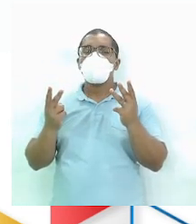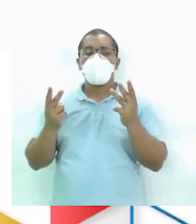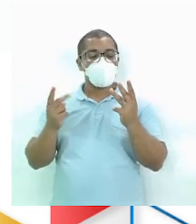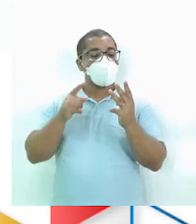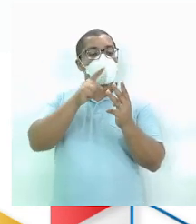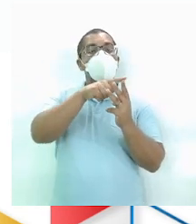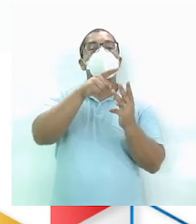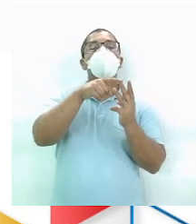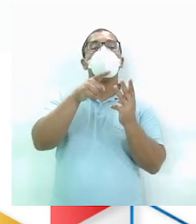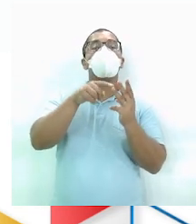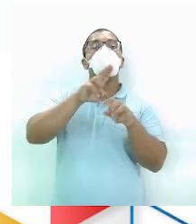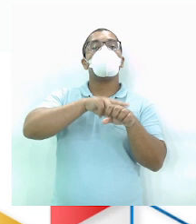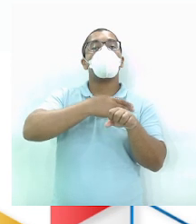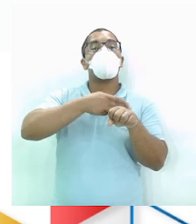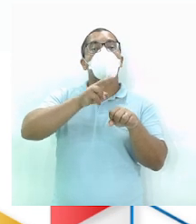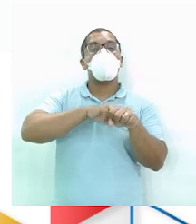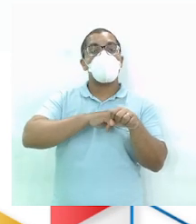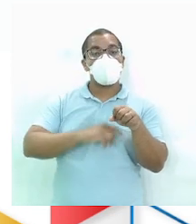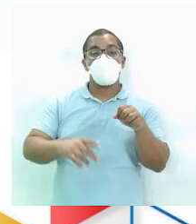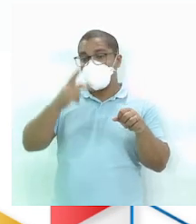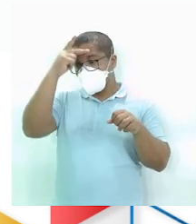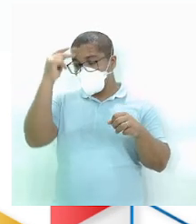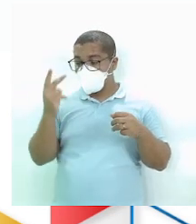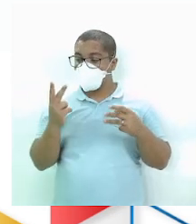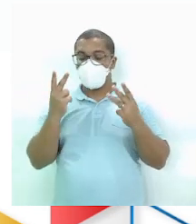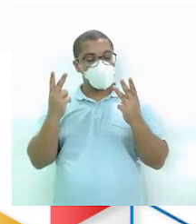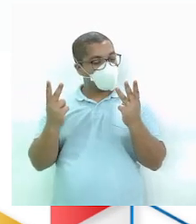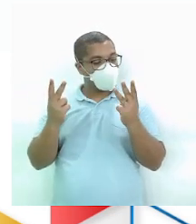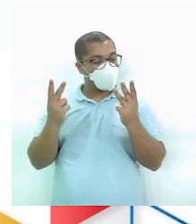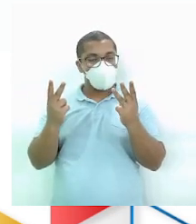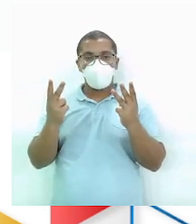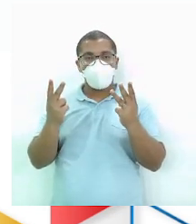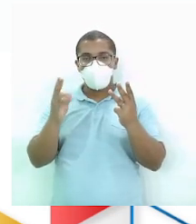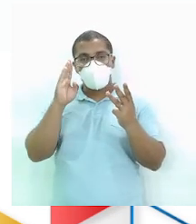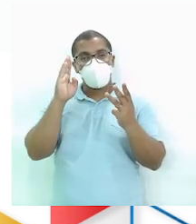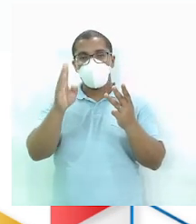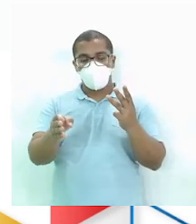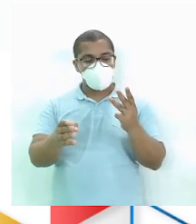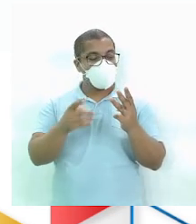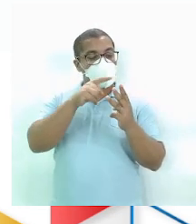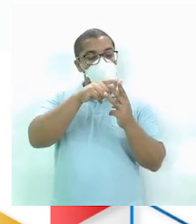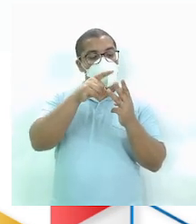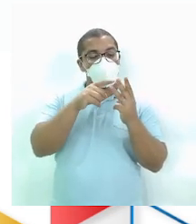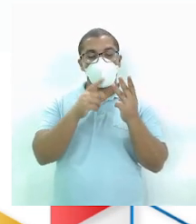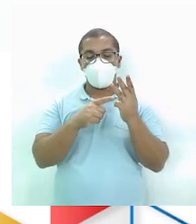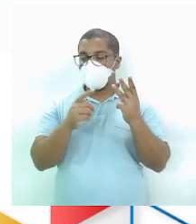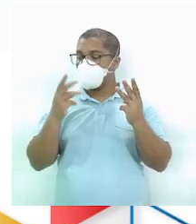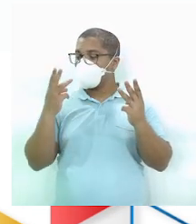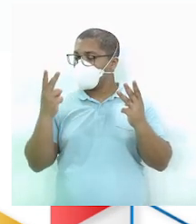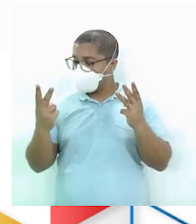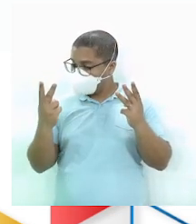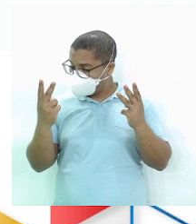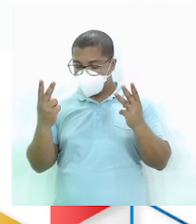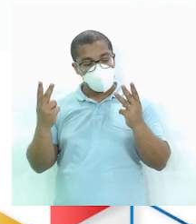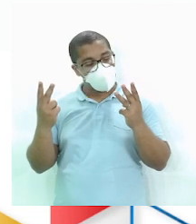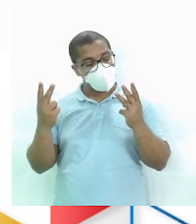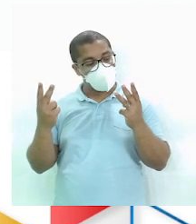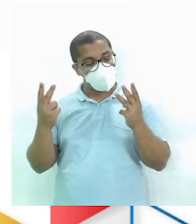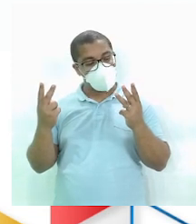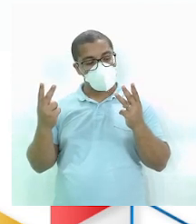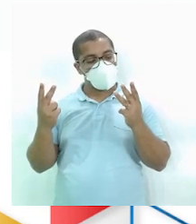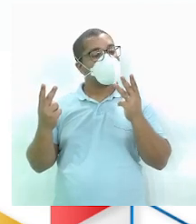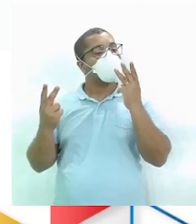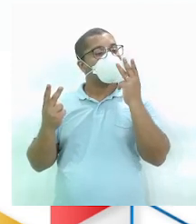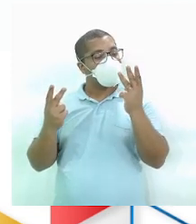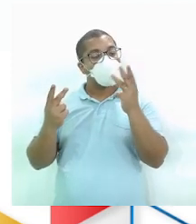três barras Para duas pessoas Então faça a divisão direta Três Para dois Eu vou lá Três dividido por